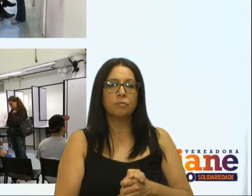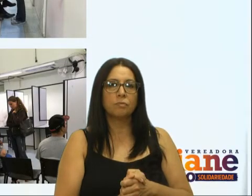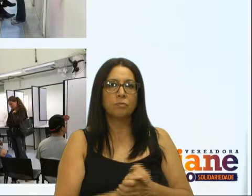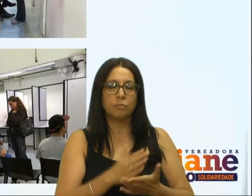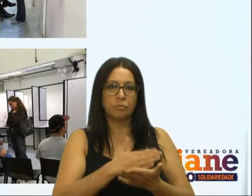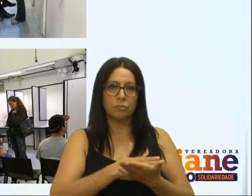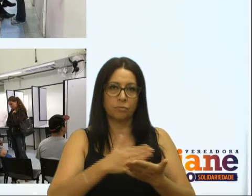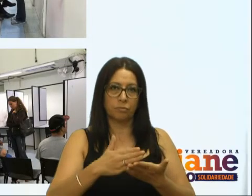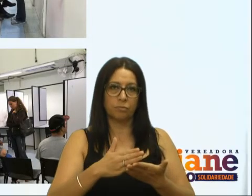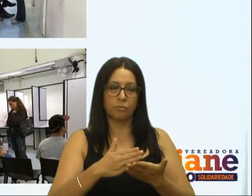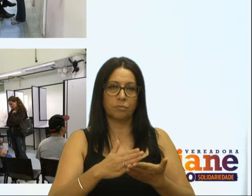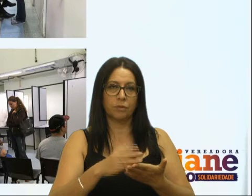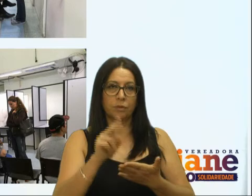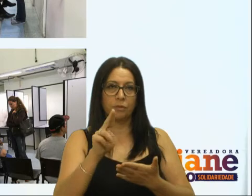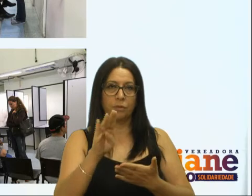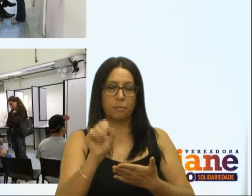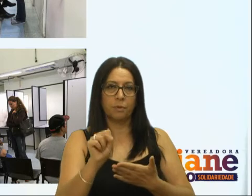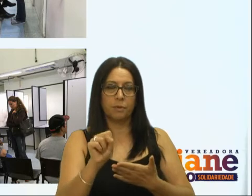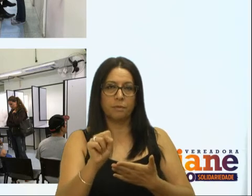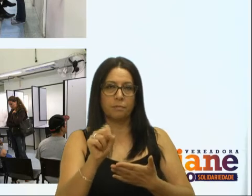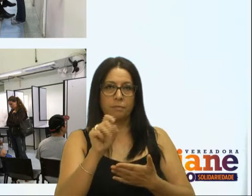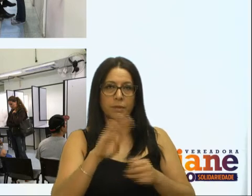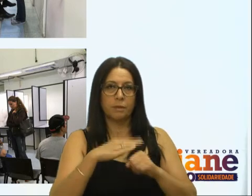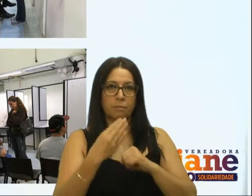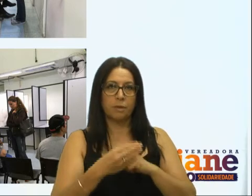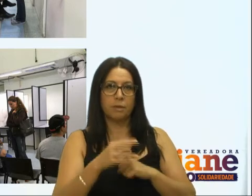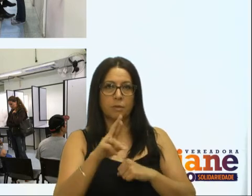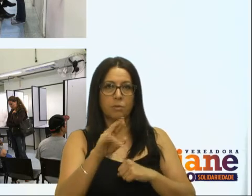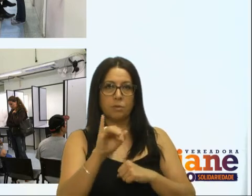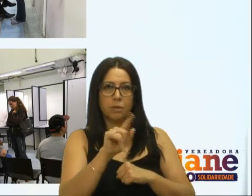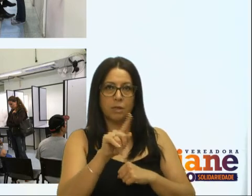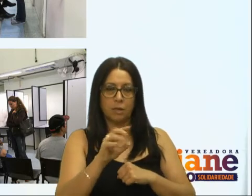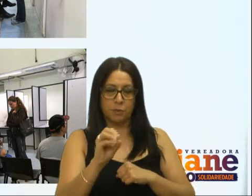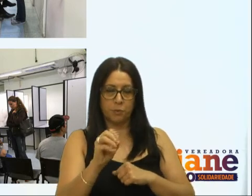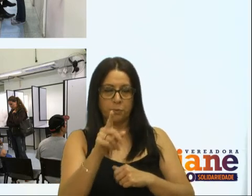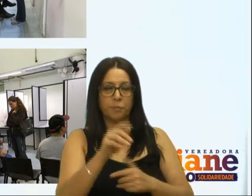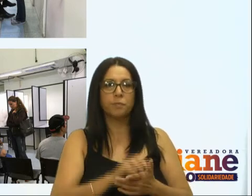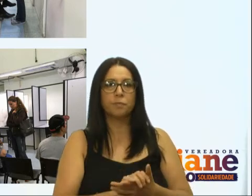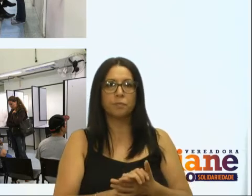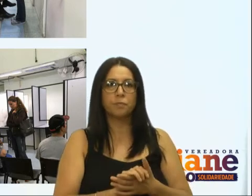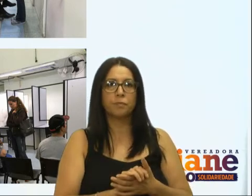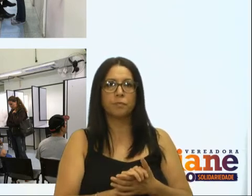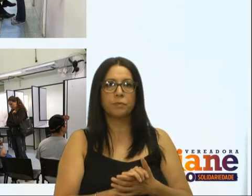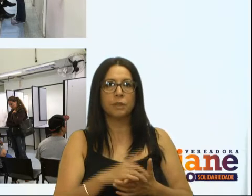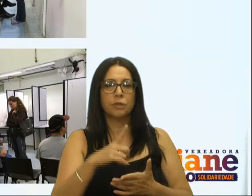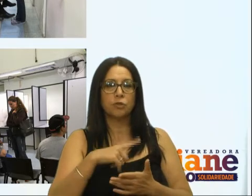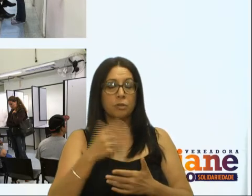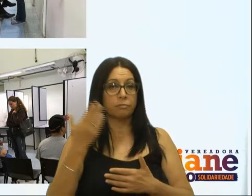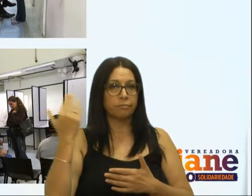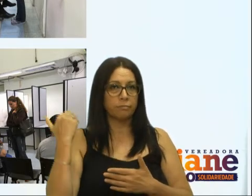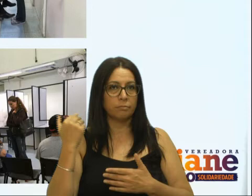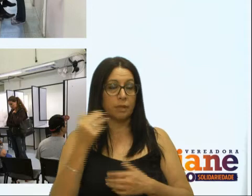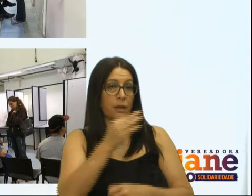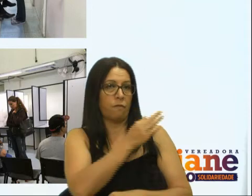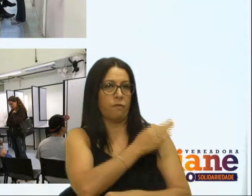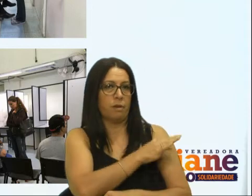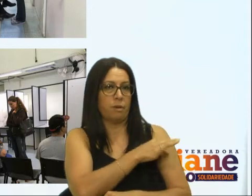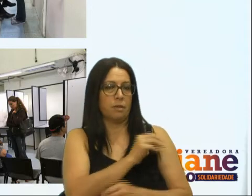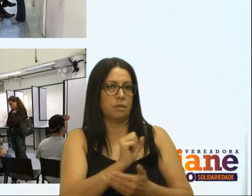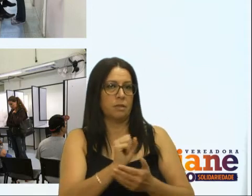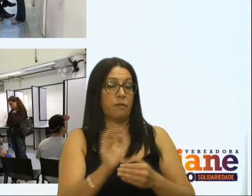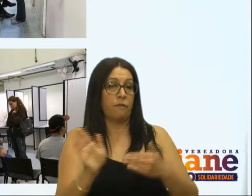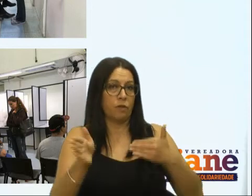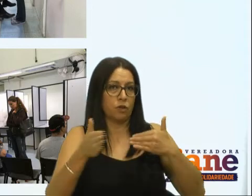Inicialmente então, fui na unidade básica de saúde do bairro Desvio Risso, onde nós tínhamos na época, a farmácia estava fechada